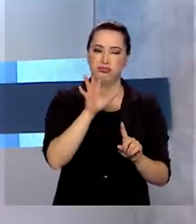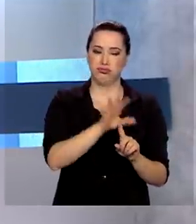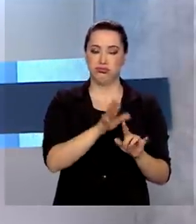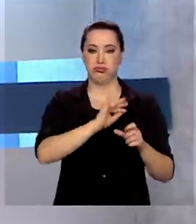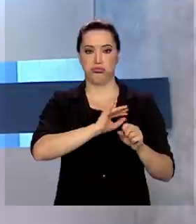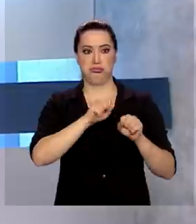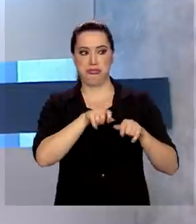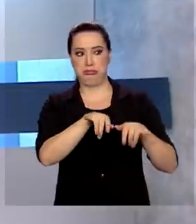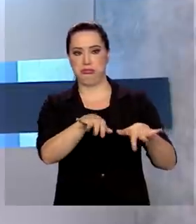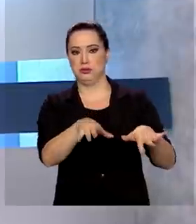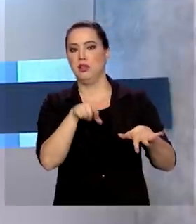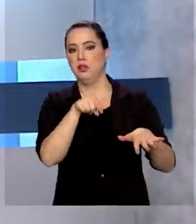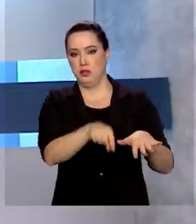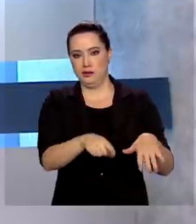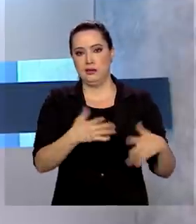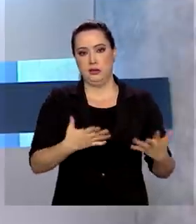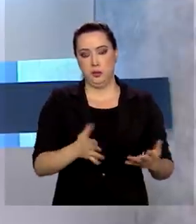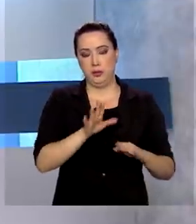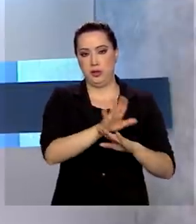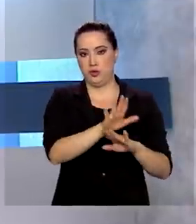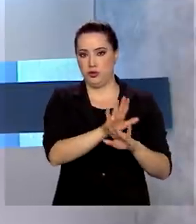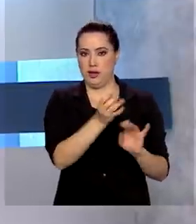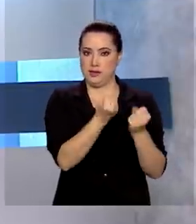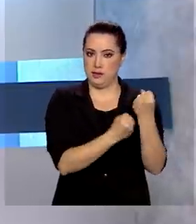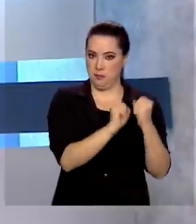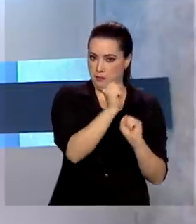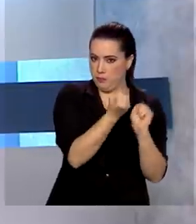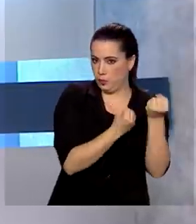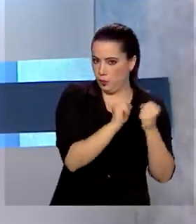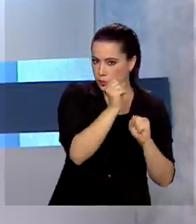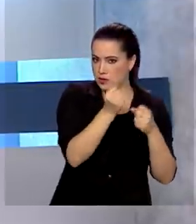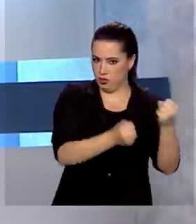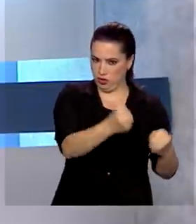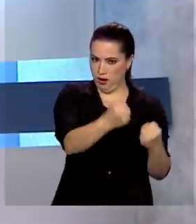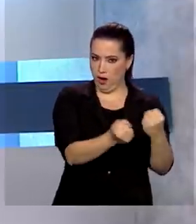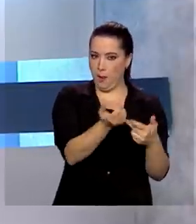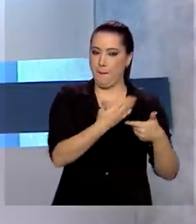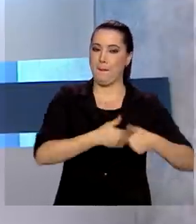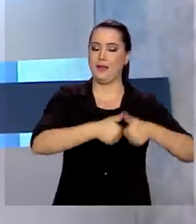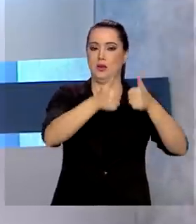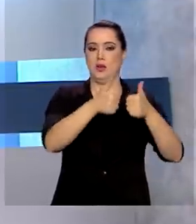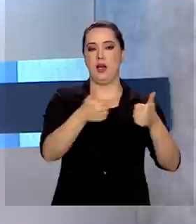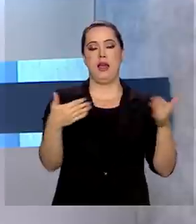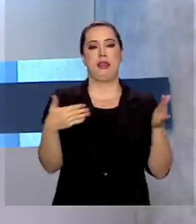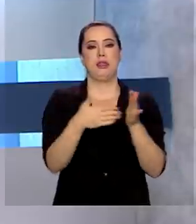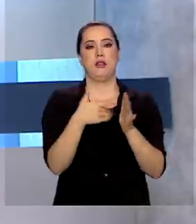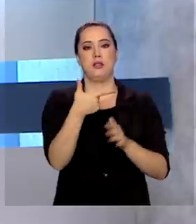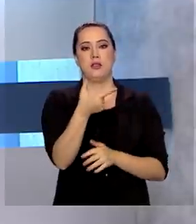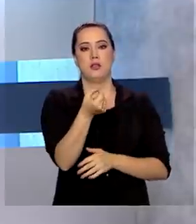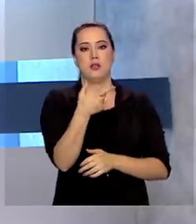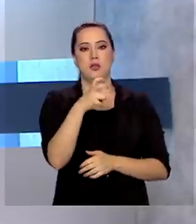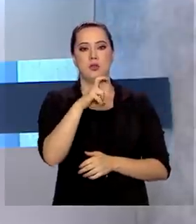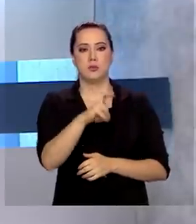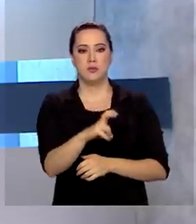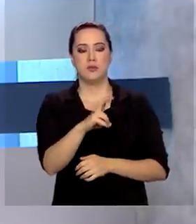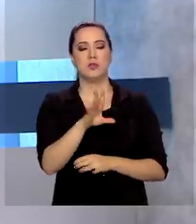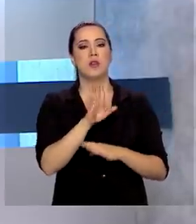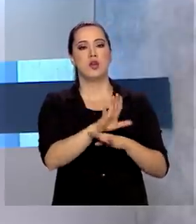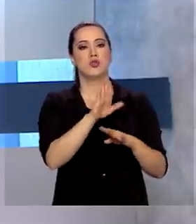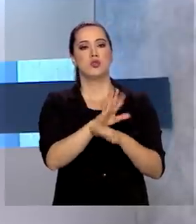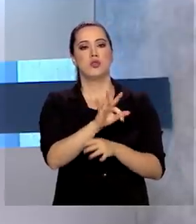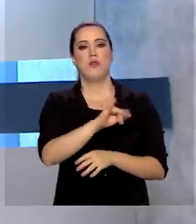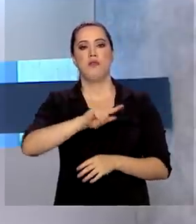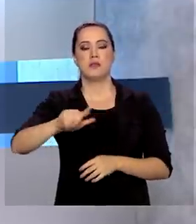pandemia. Para ajudar as montadoras a se recuperarem, o governo prorrogou até 2025 os benefícios